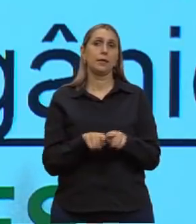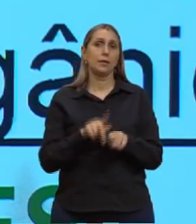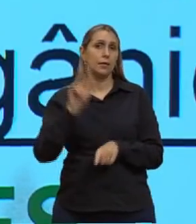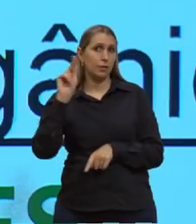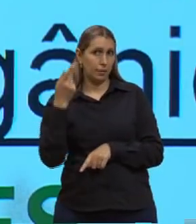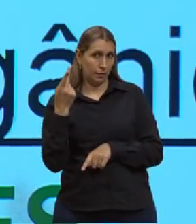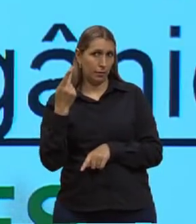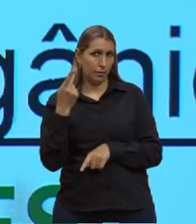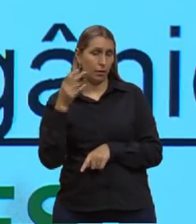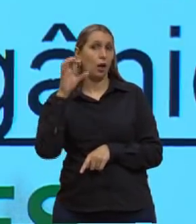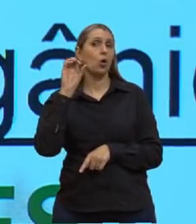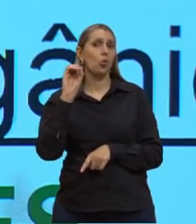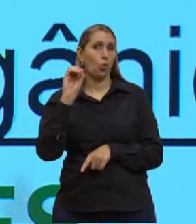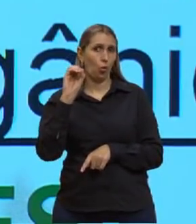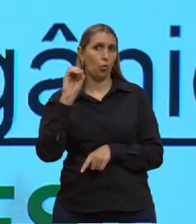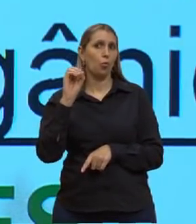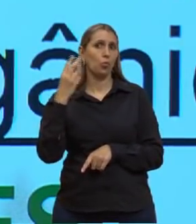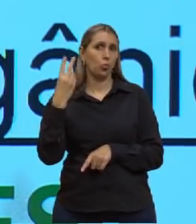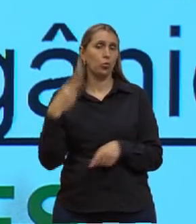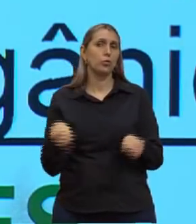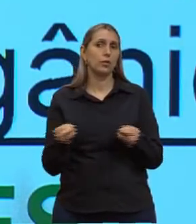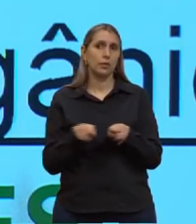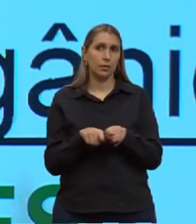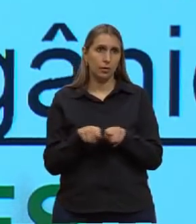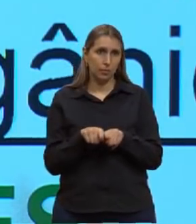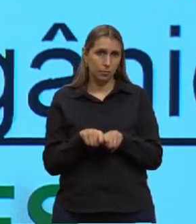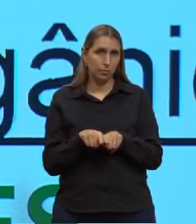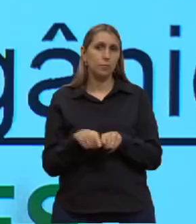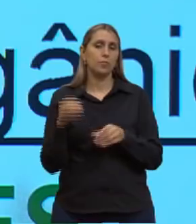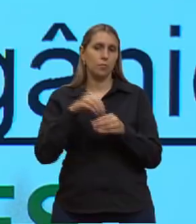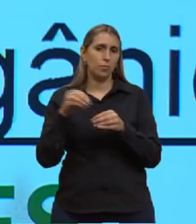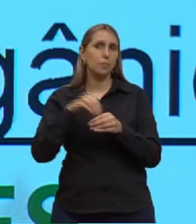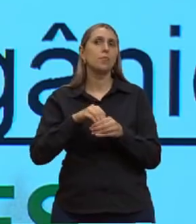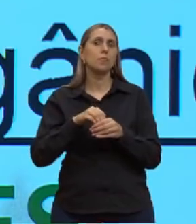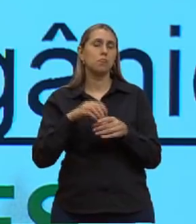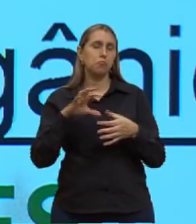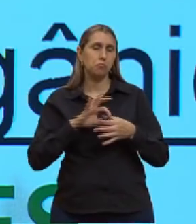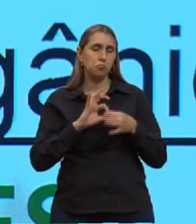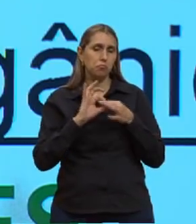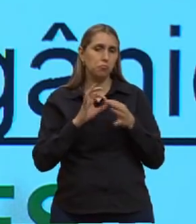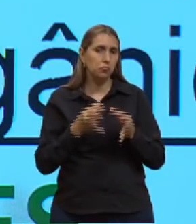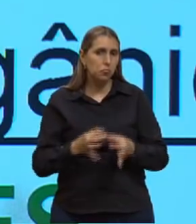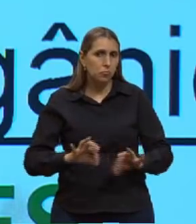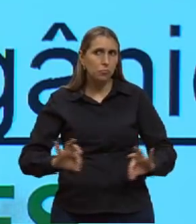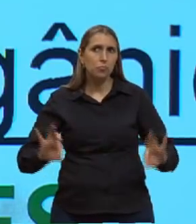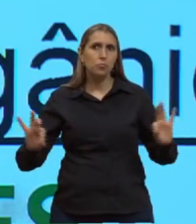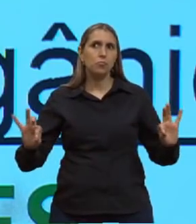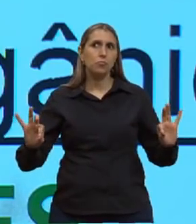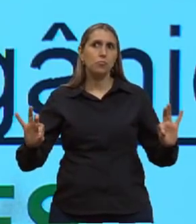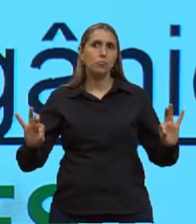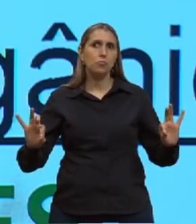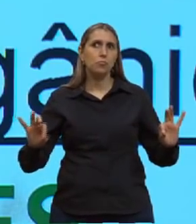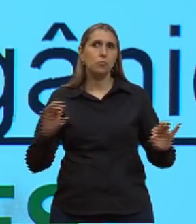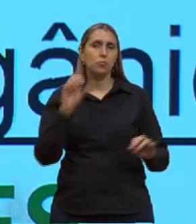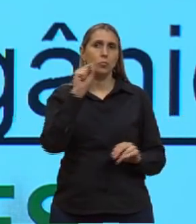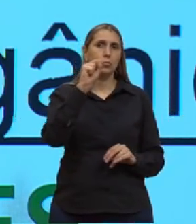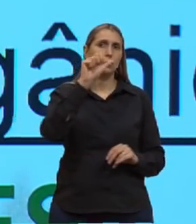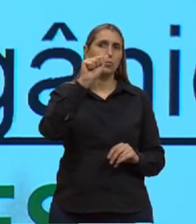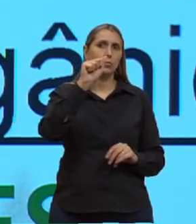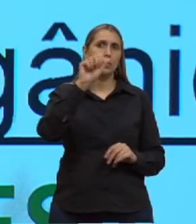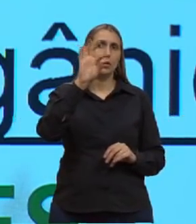hidrogênio e oxigênio. E a gente vai ter uma ligação simples nos saturados